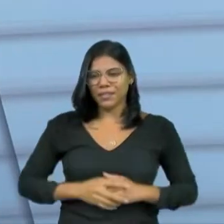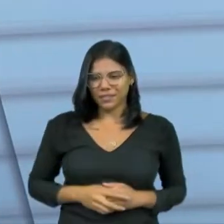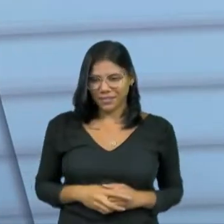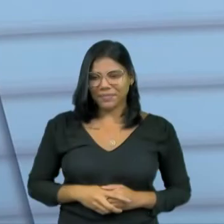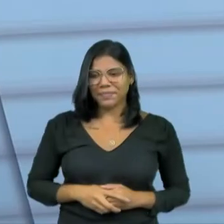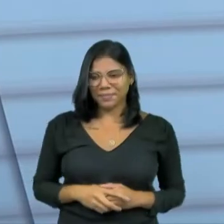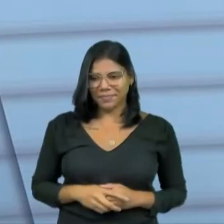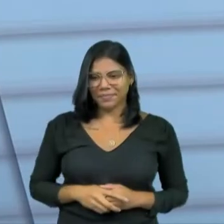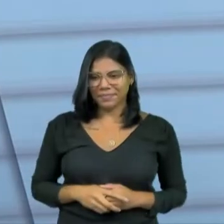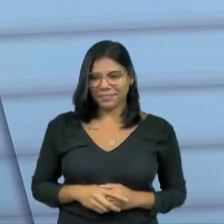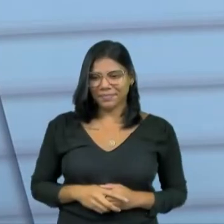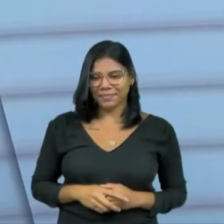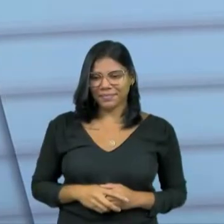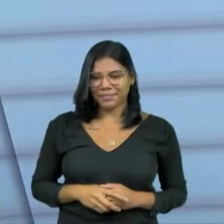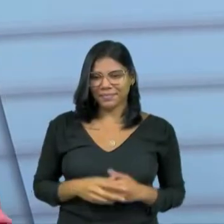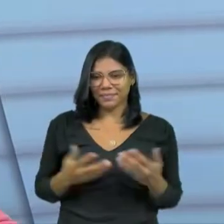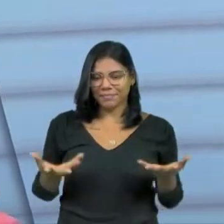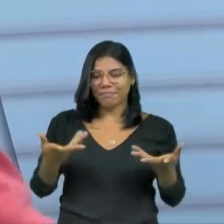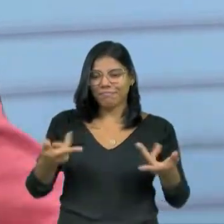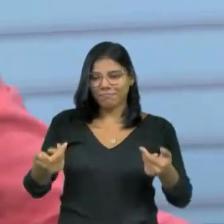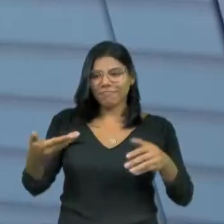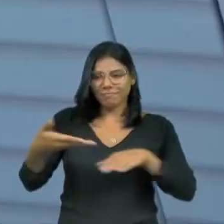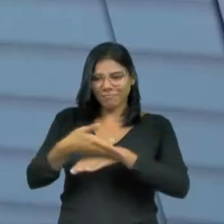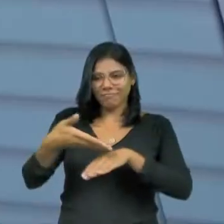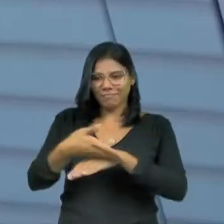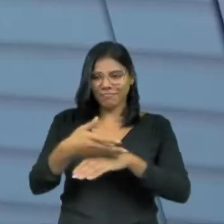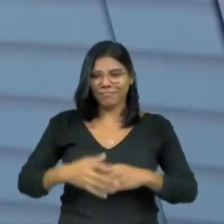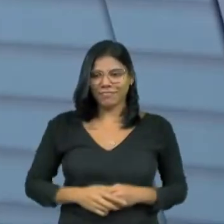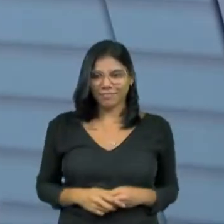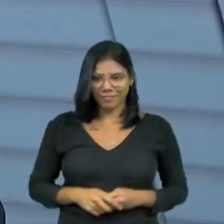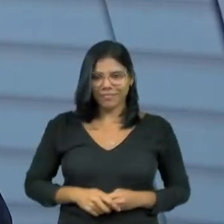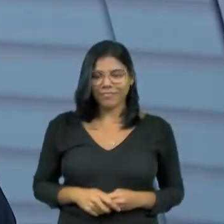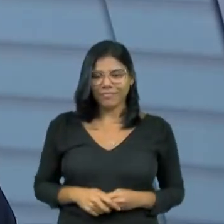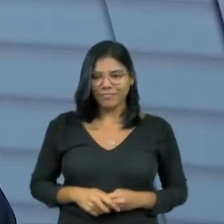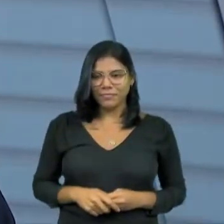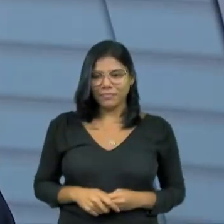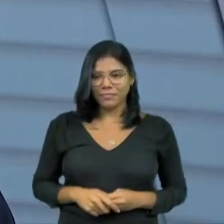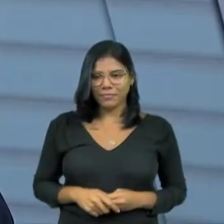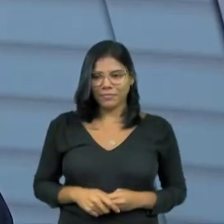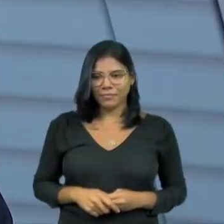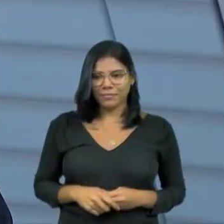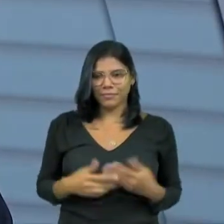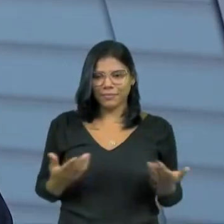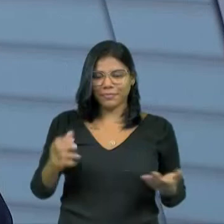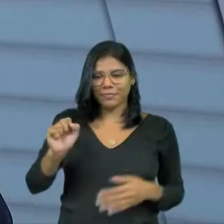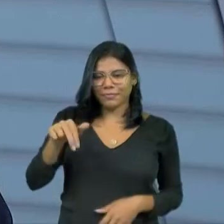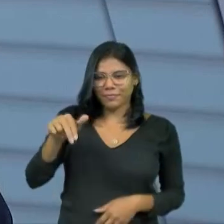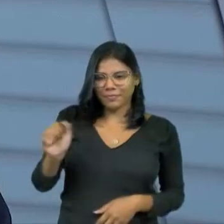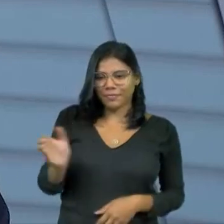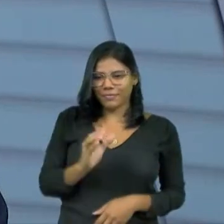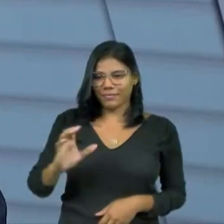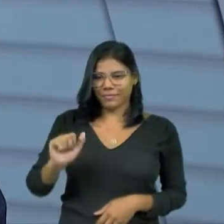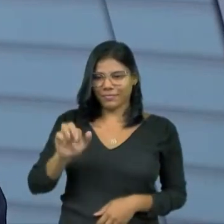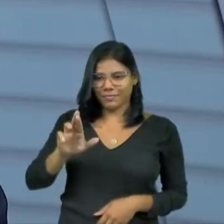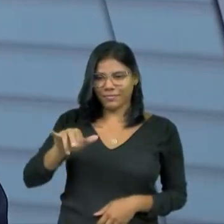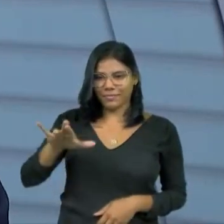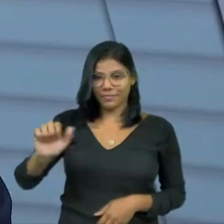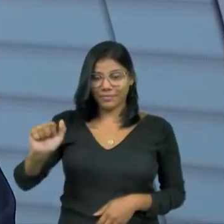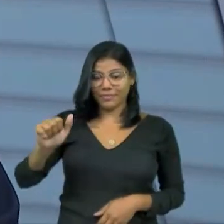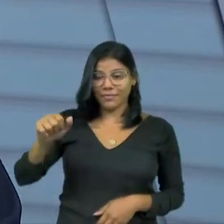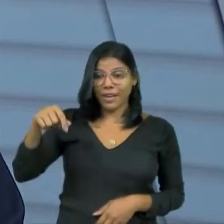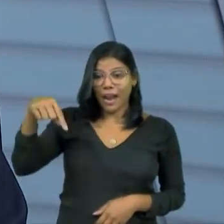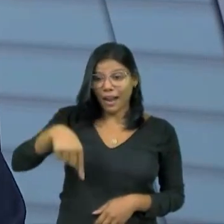Riquíssima a sua participação hoje aqui no programa. Excelente. Sempre muito bom quando a senhora vem ao Questão de Ordem. Doutora Ana Carolina Alencar aqui comigo hoje